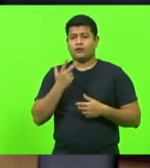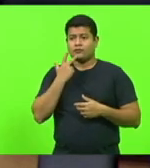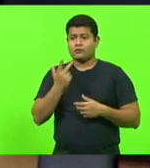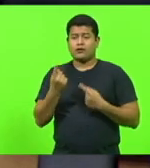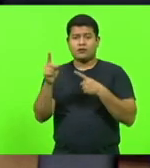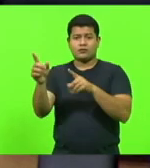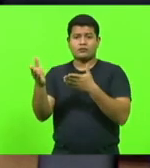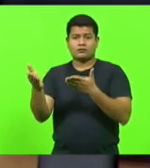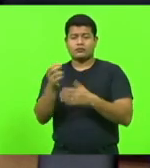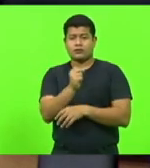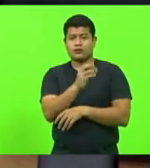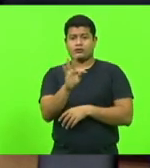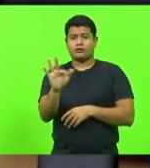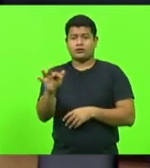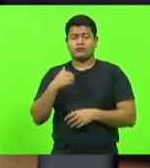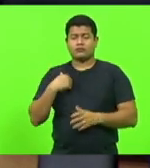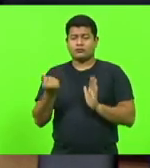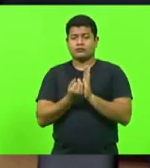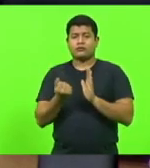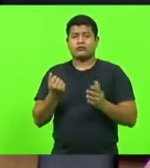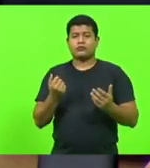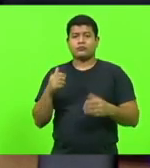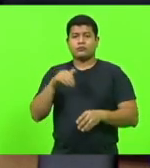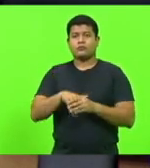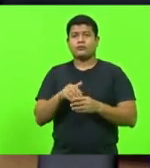Então eu registro meu voto contrário a essa moção.